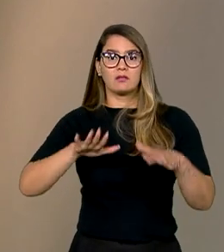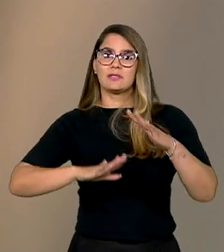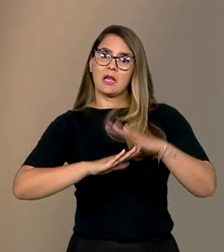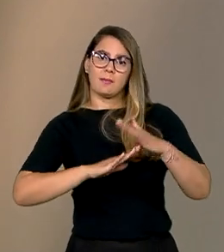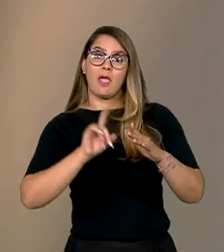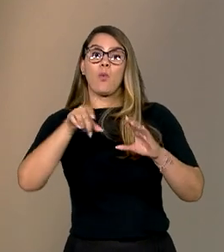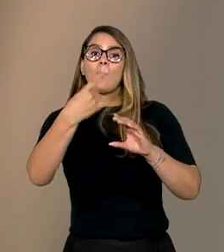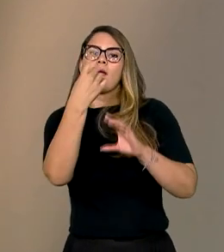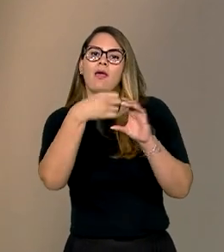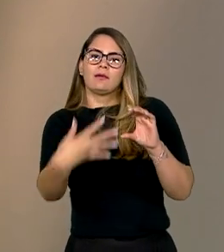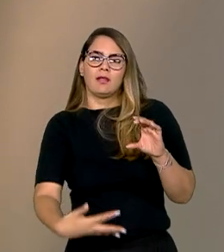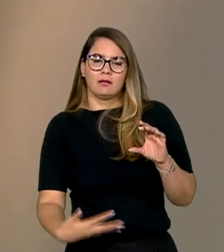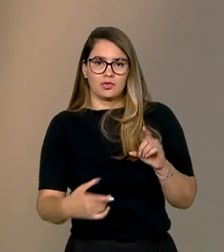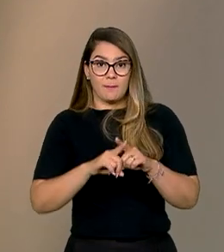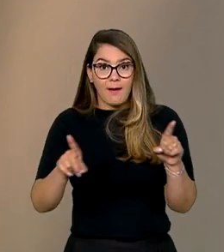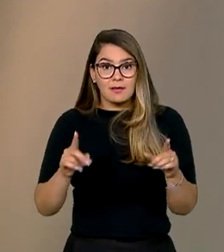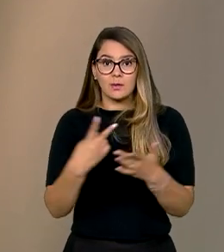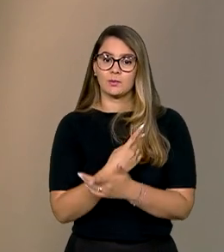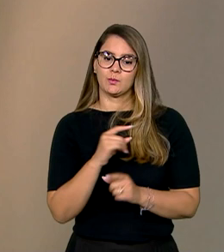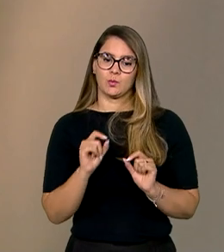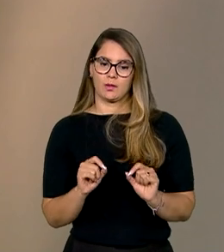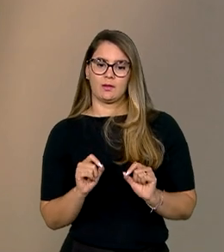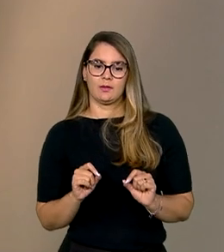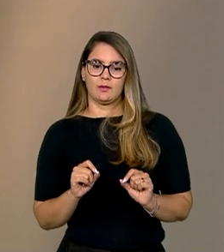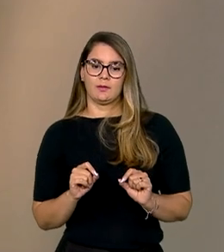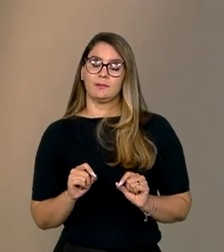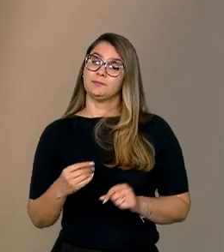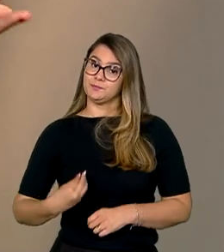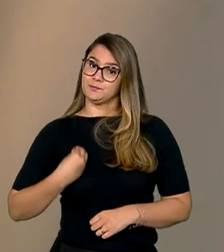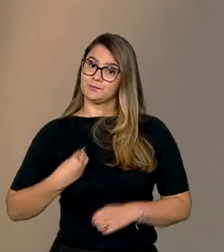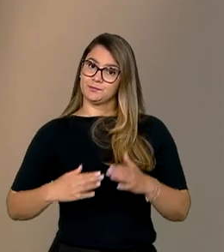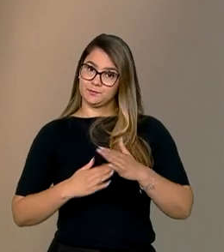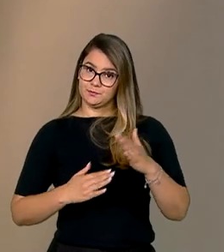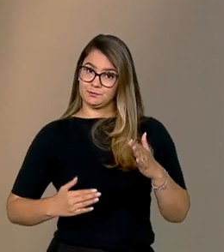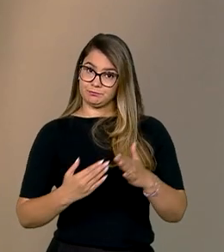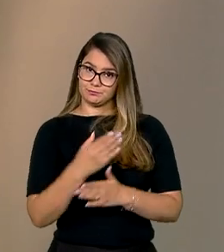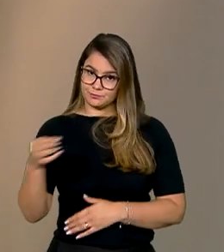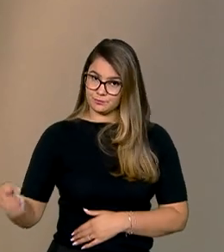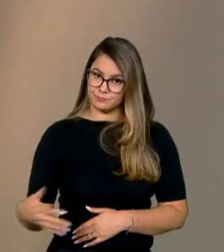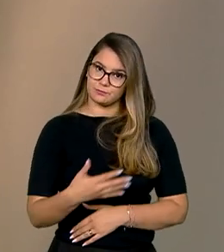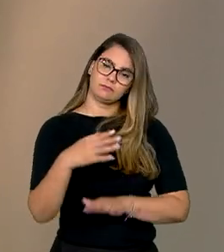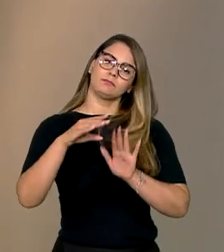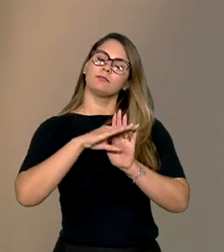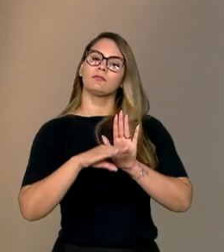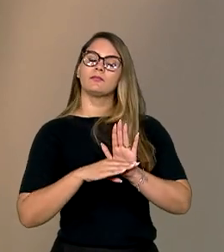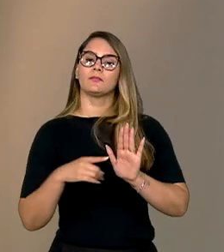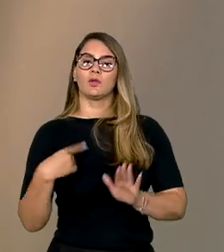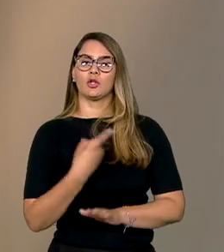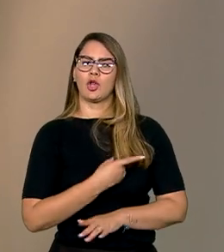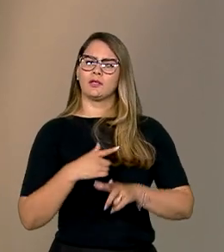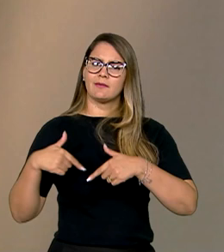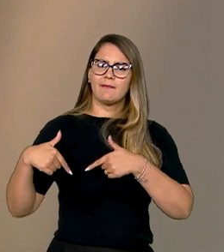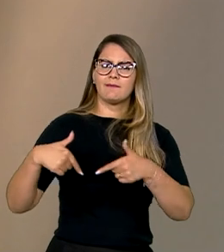uma das características. Agora, o que acontece? No plano Viver Sem Limites, também é outra inovação desse novo plano. A gente vai